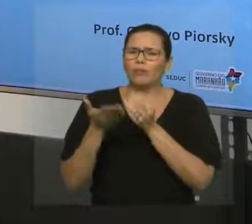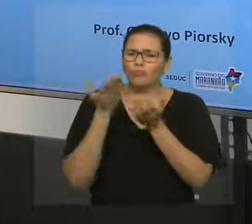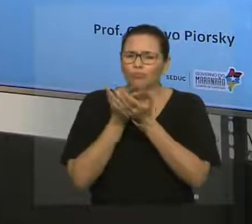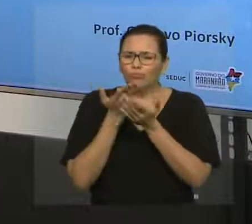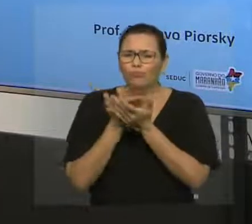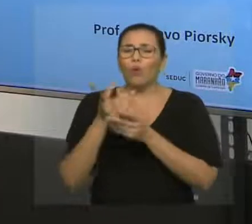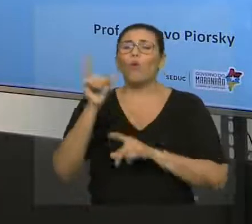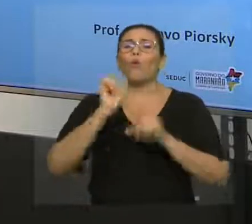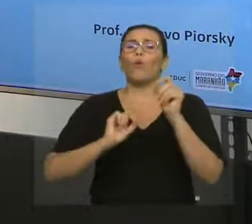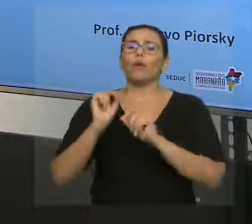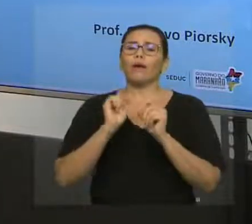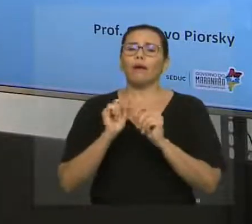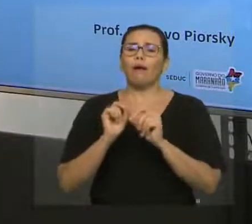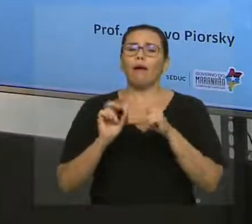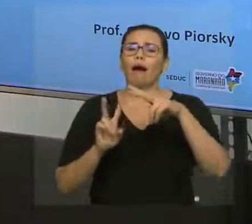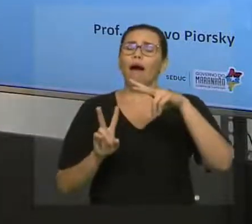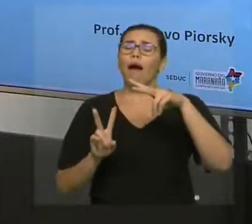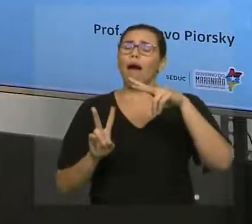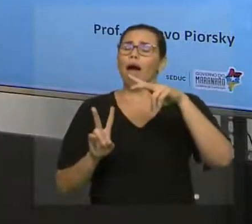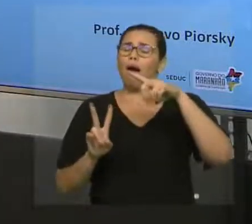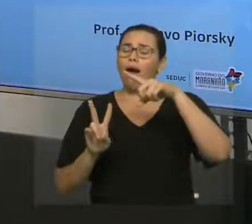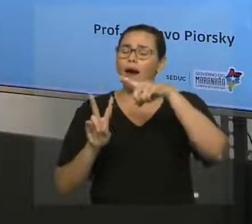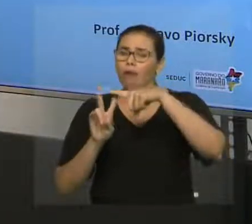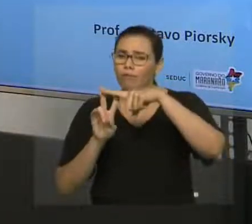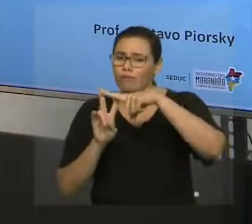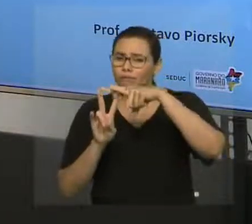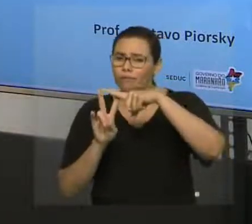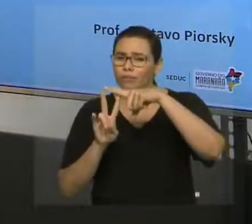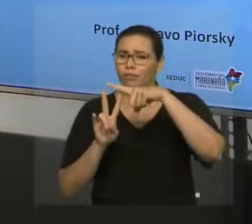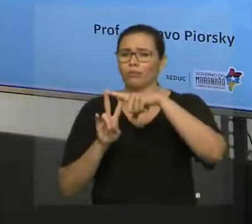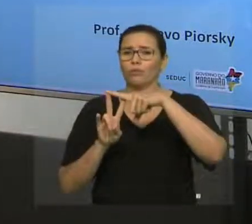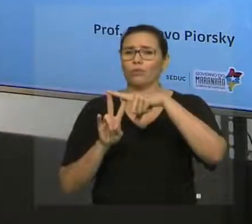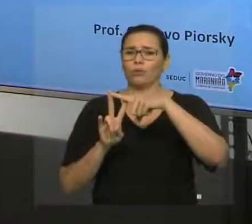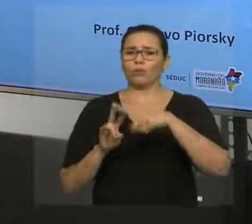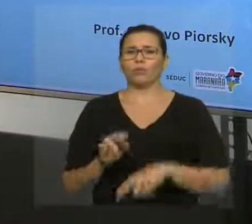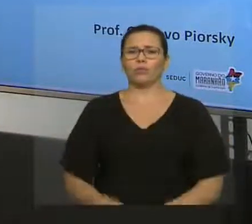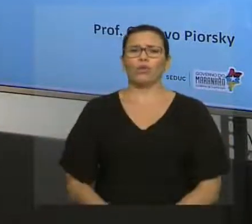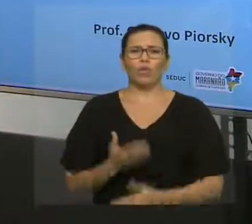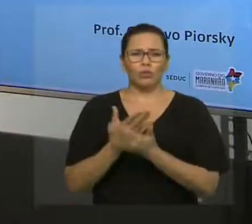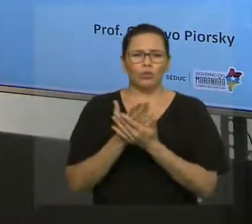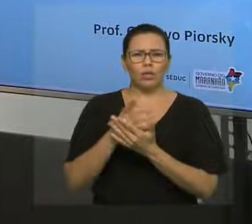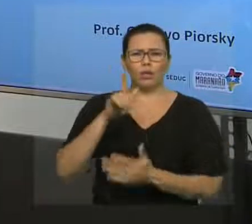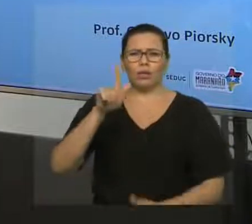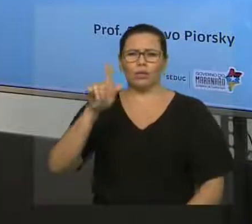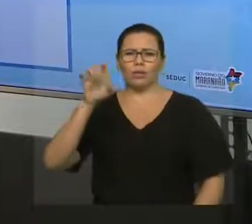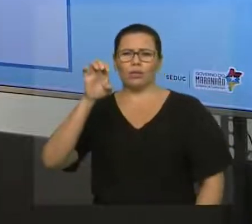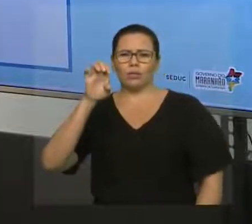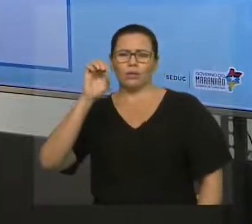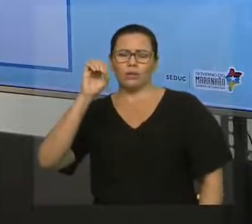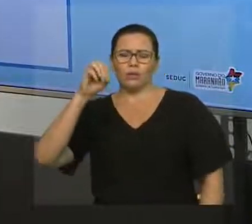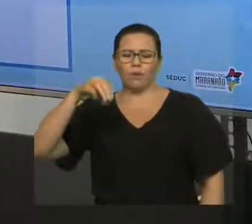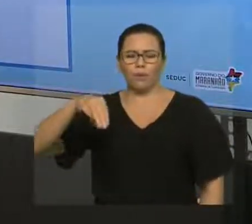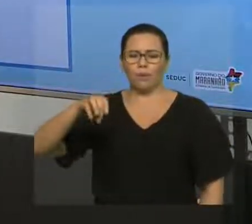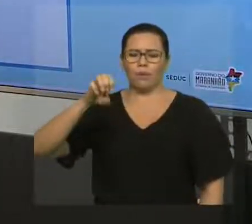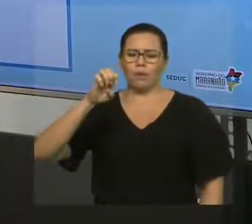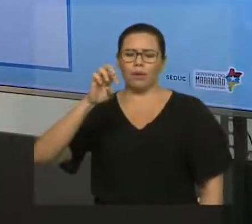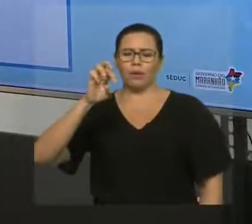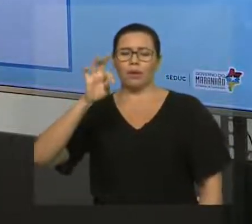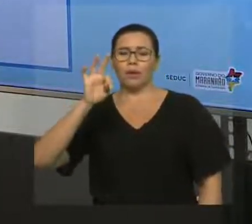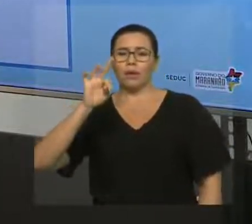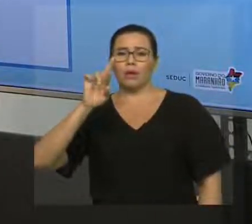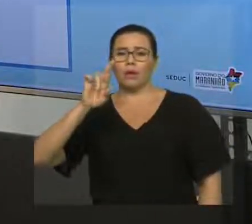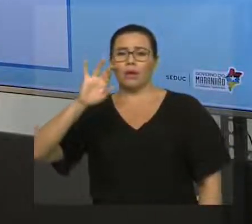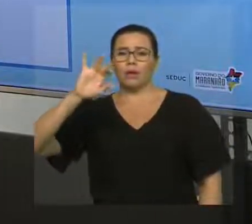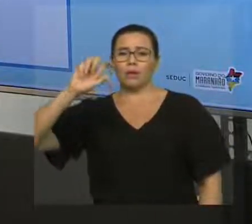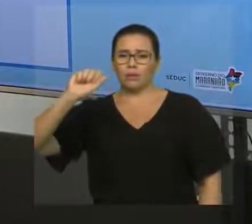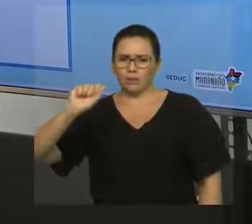tenham aí uma noção de geometria, por exemplo, que é algo que aparece muito aqui lá da parte